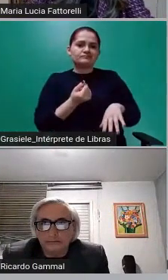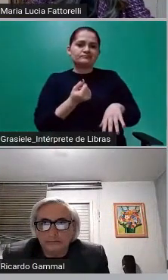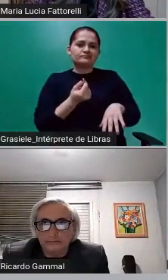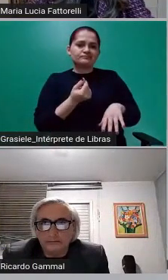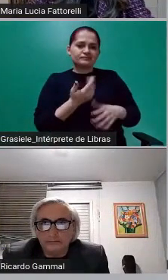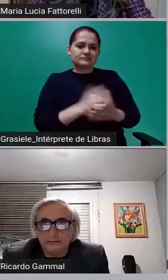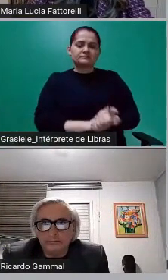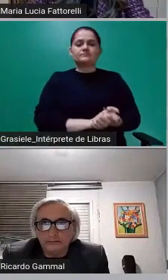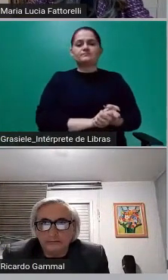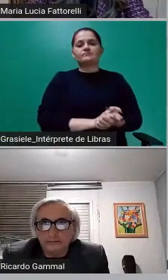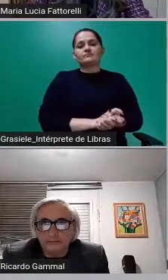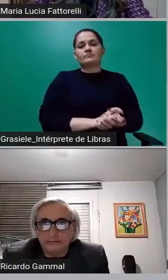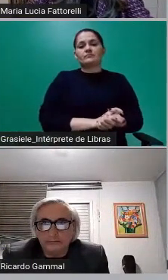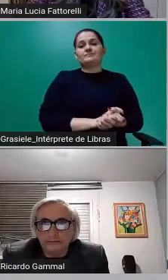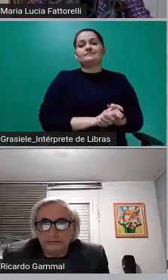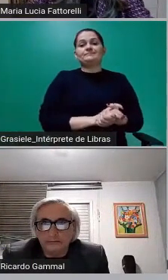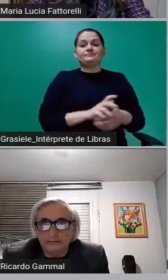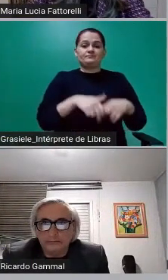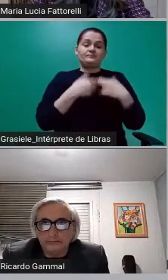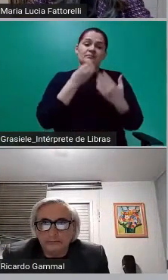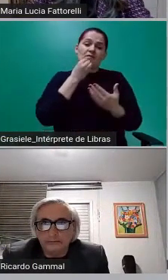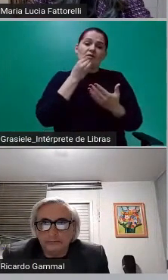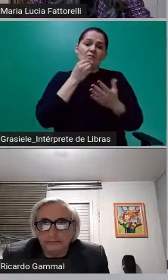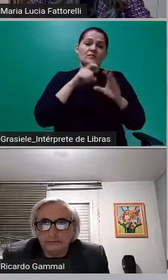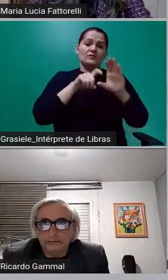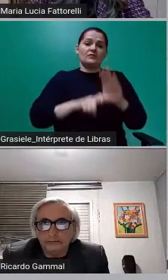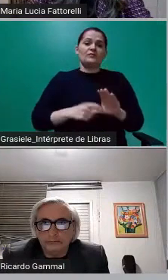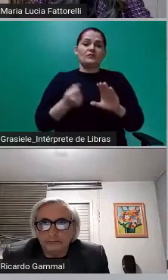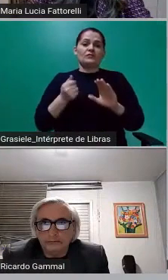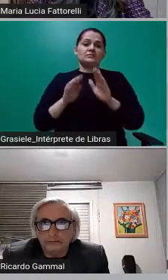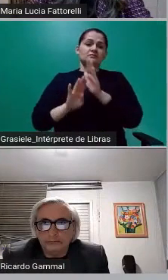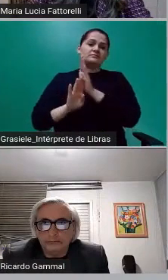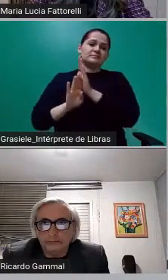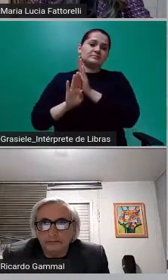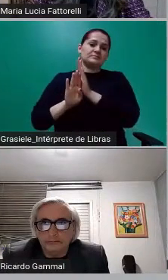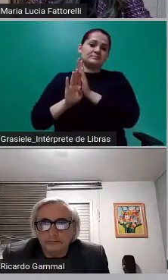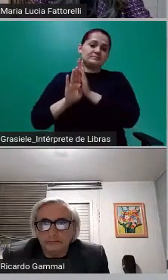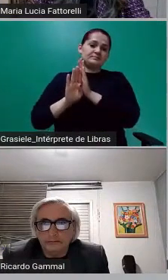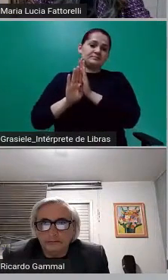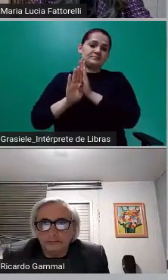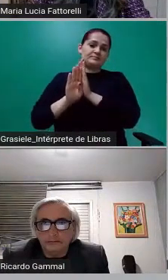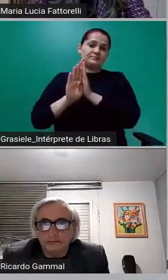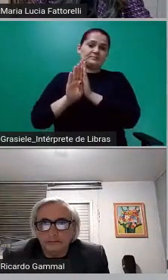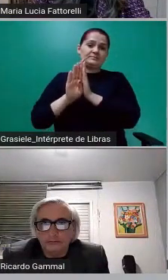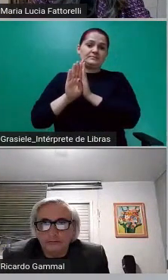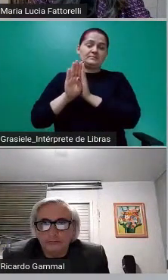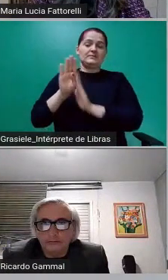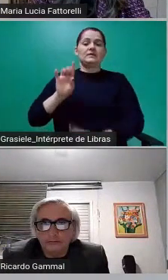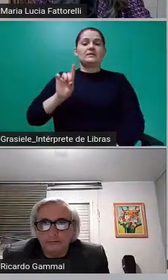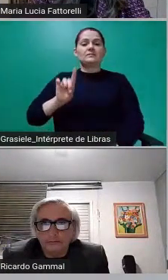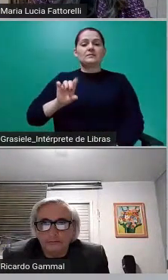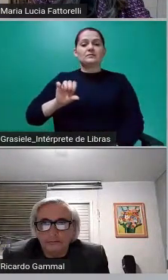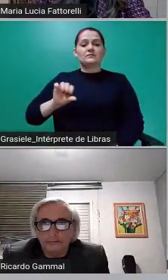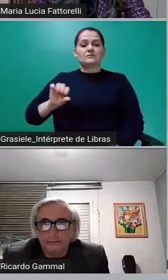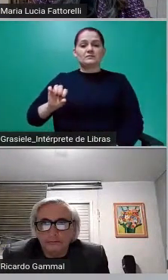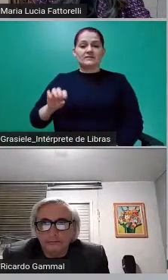Com tudo isso, o crescimento da dívida foi da seguinte ordem. Em 1993,